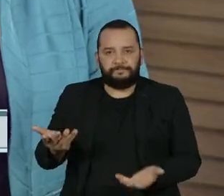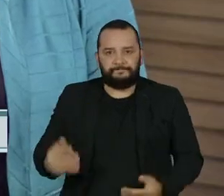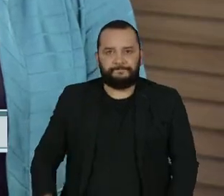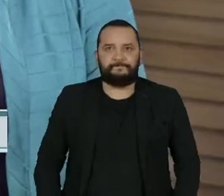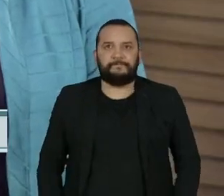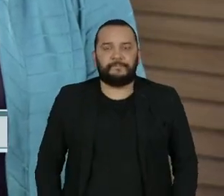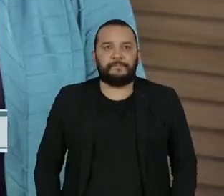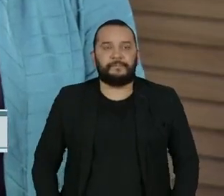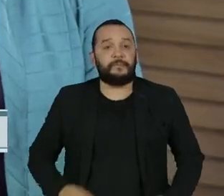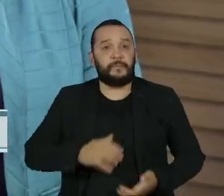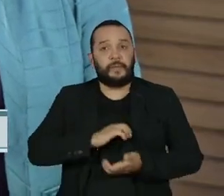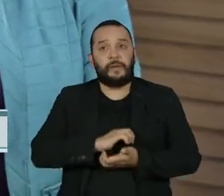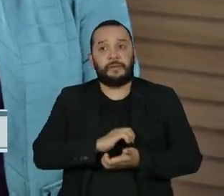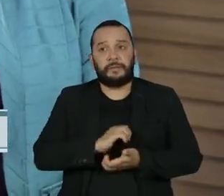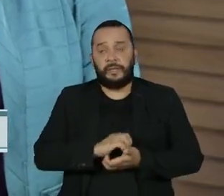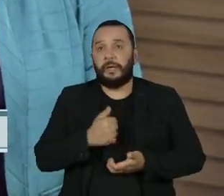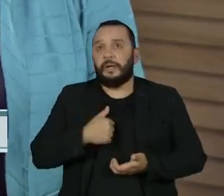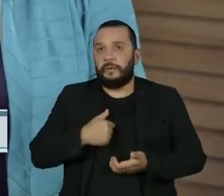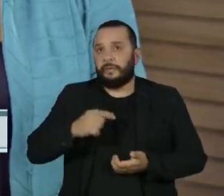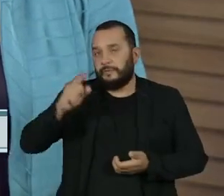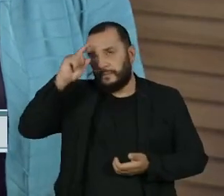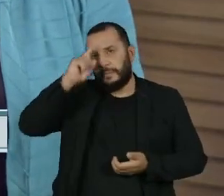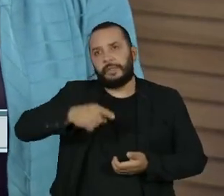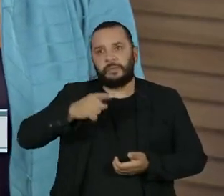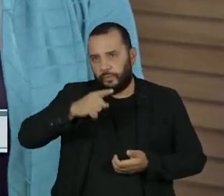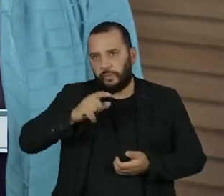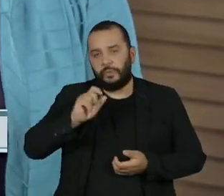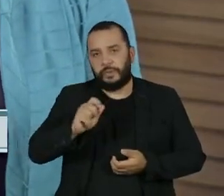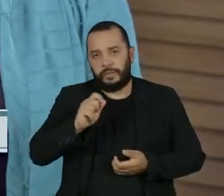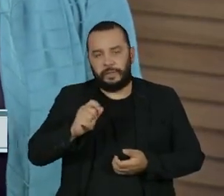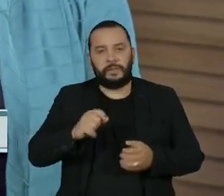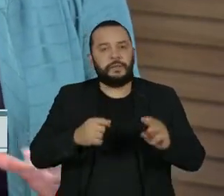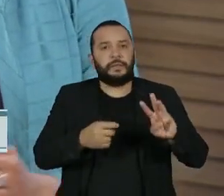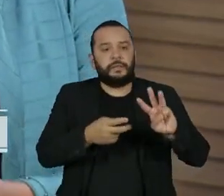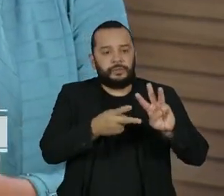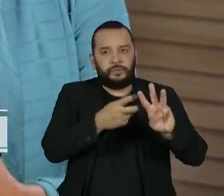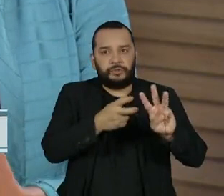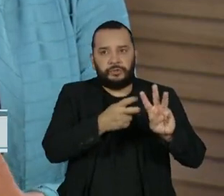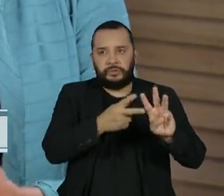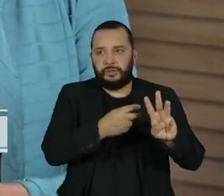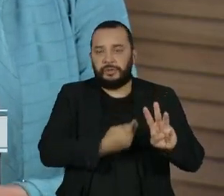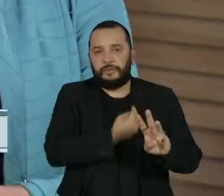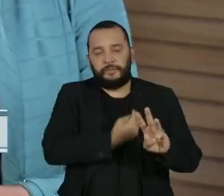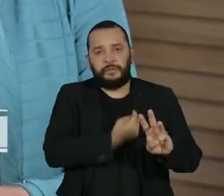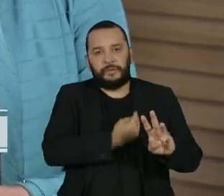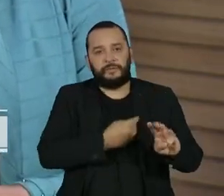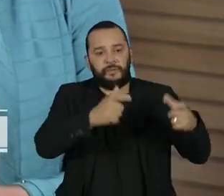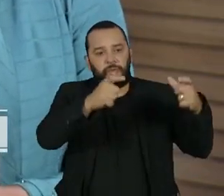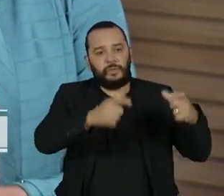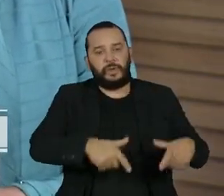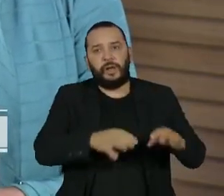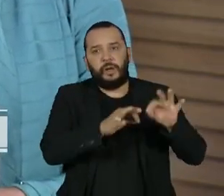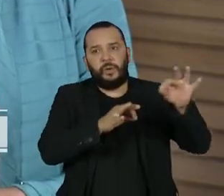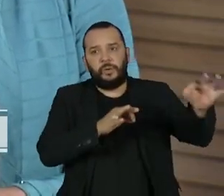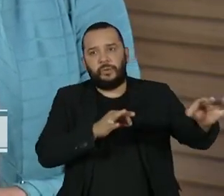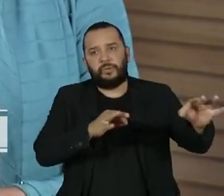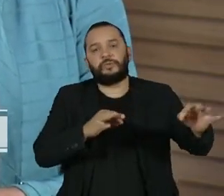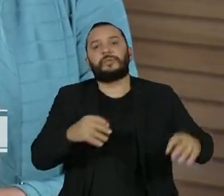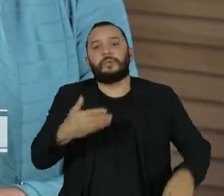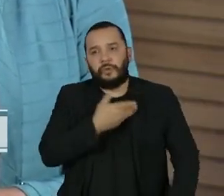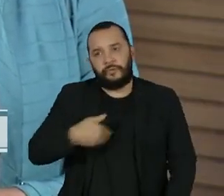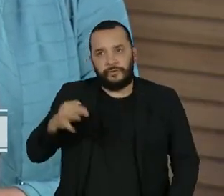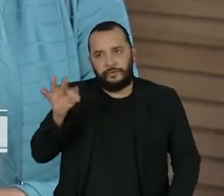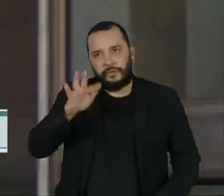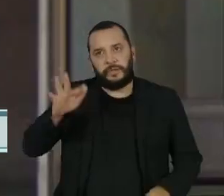O Supremo Tribunal Federal mantém determinação para que indígenas que vivem em territórios isolados sejam protegidos pelo governo